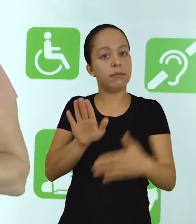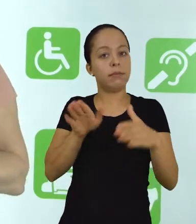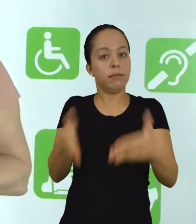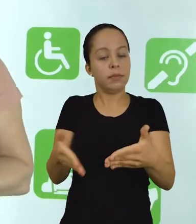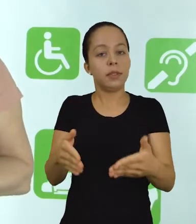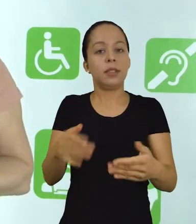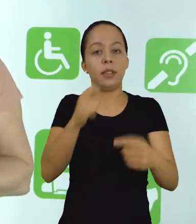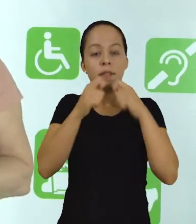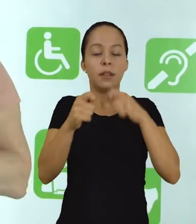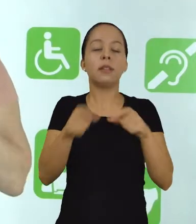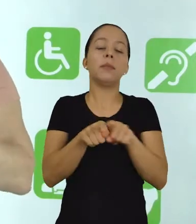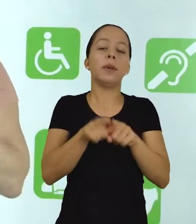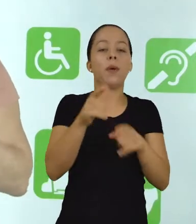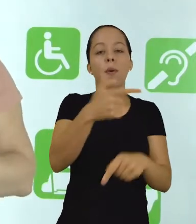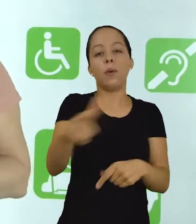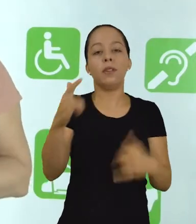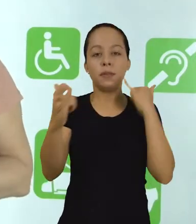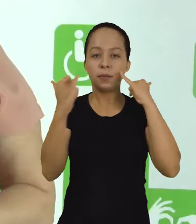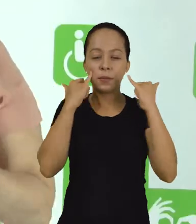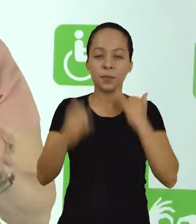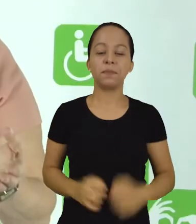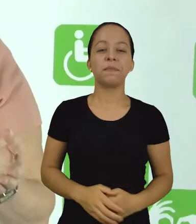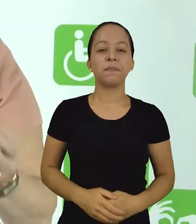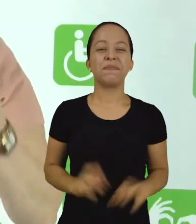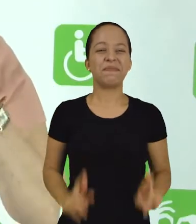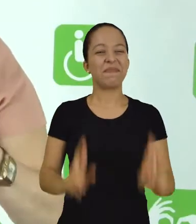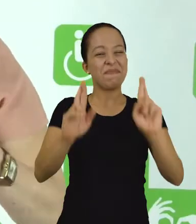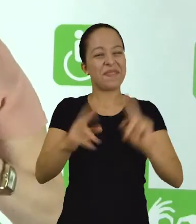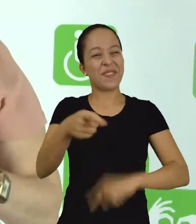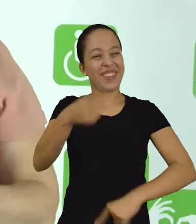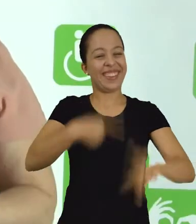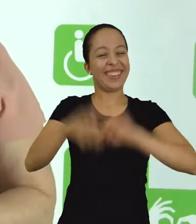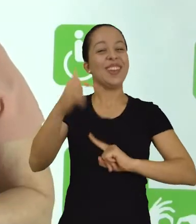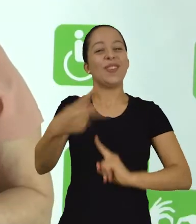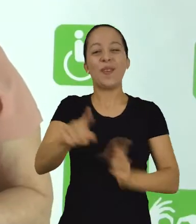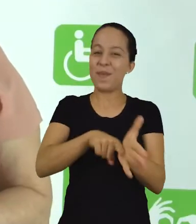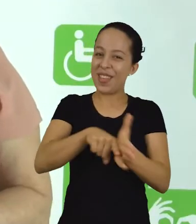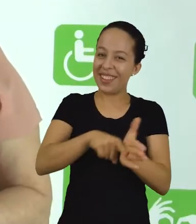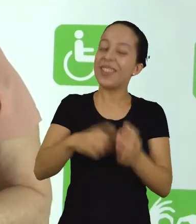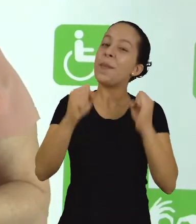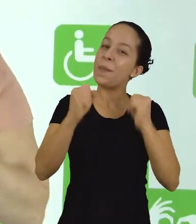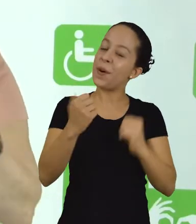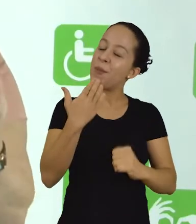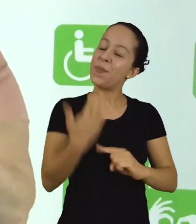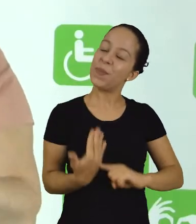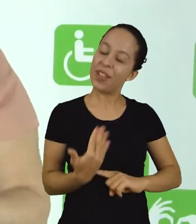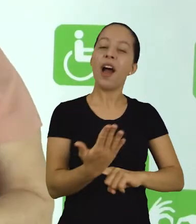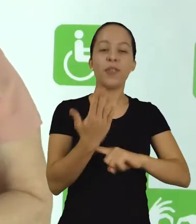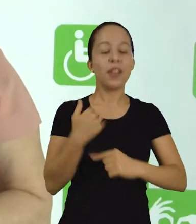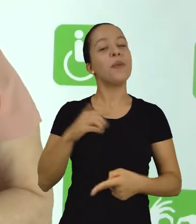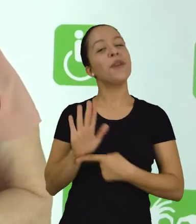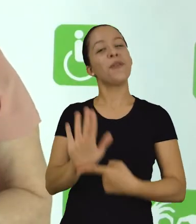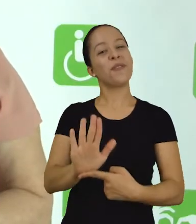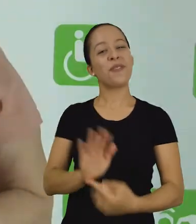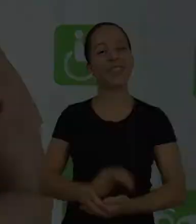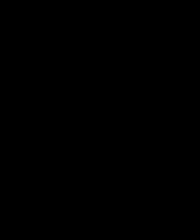perguntas para entrevista e outros dados. Então, sucesso na elaboração do seu projeto de pesquisa e conte comigo se precisar.